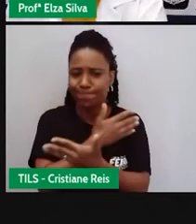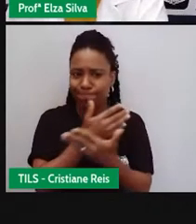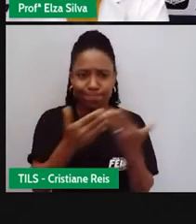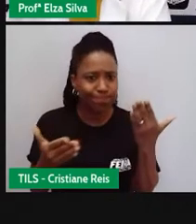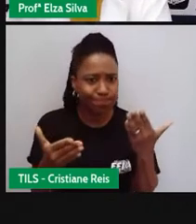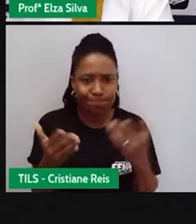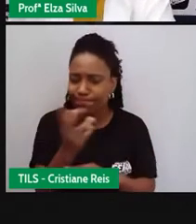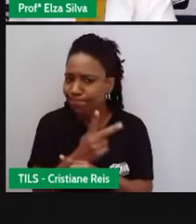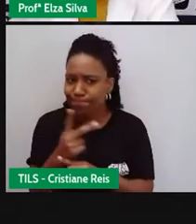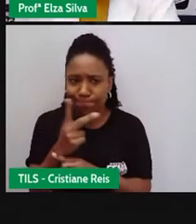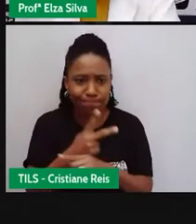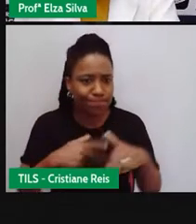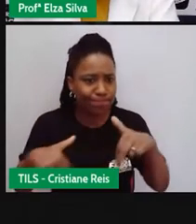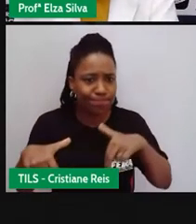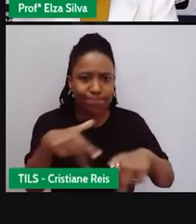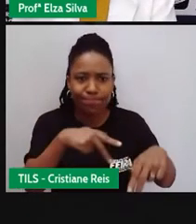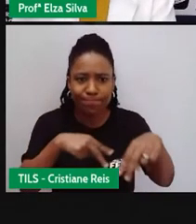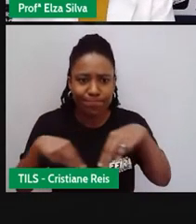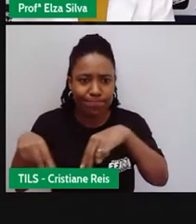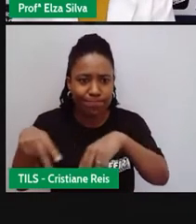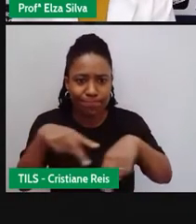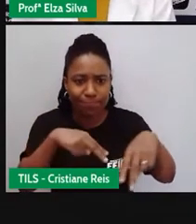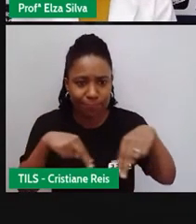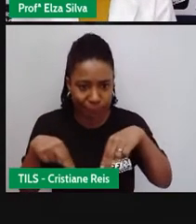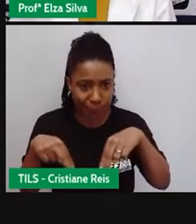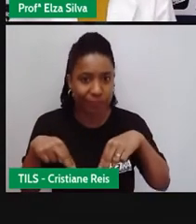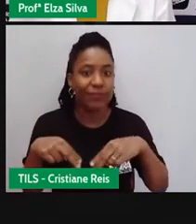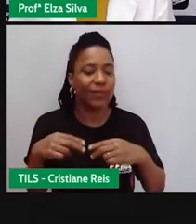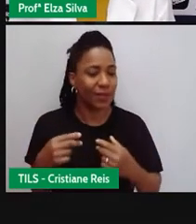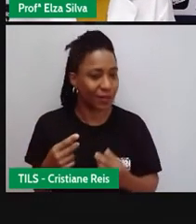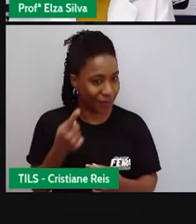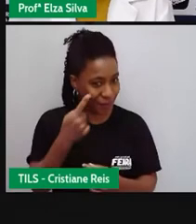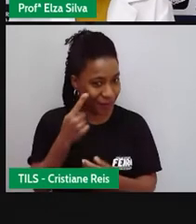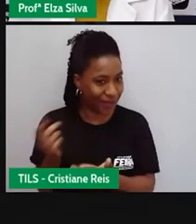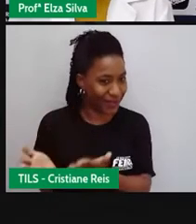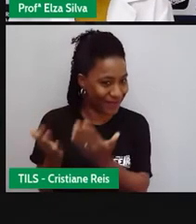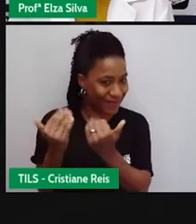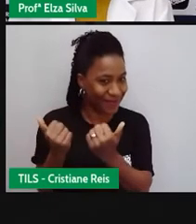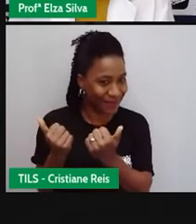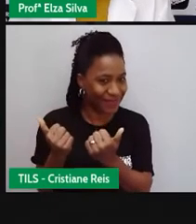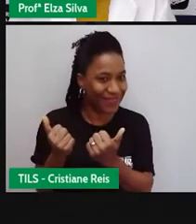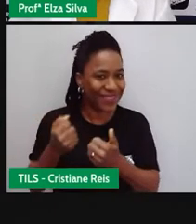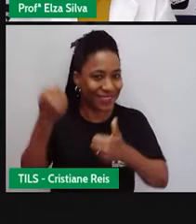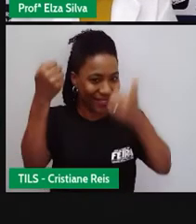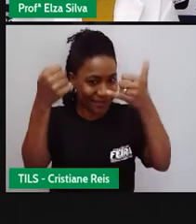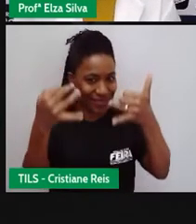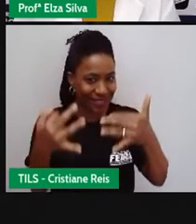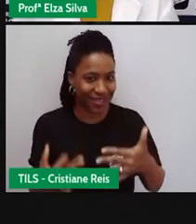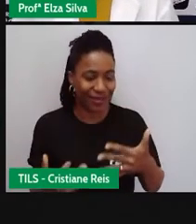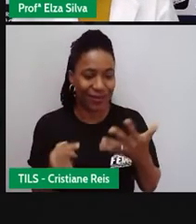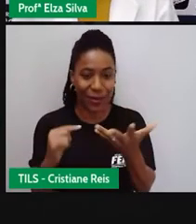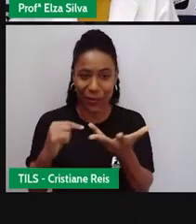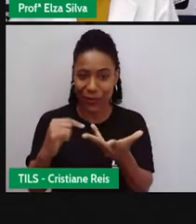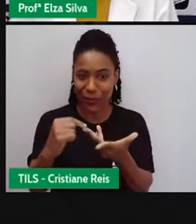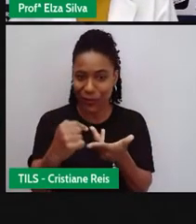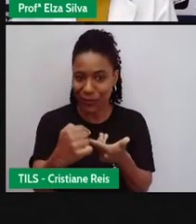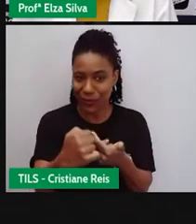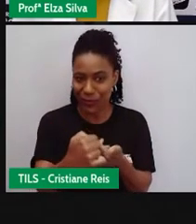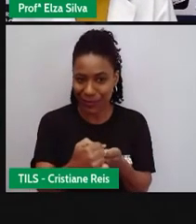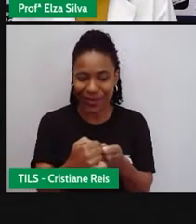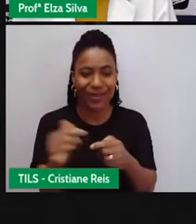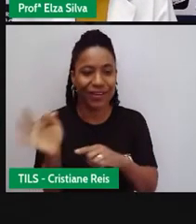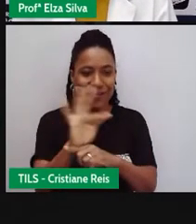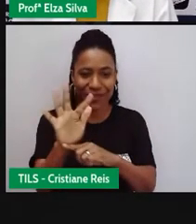Vamos lá? Mais dicas de filmes para o final de semana, porque a gente precisa ficar em